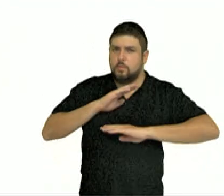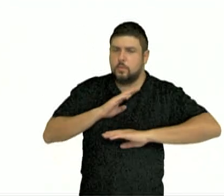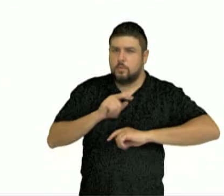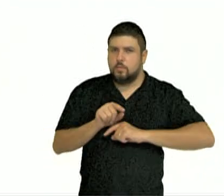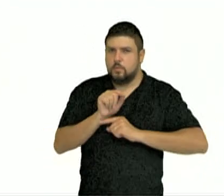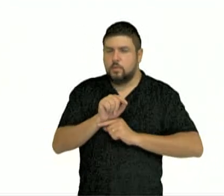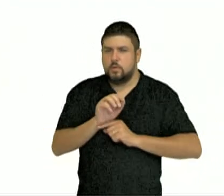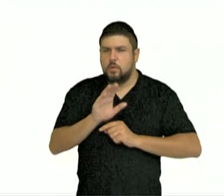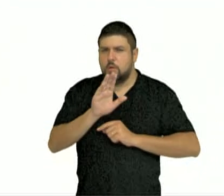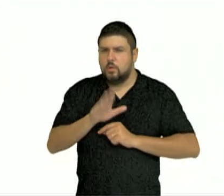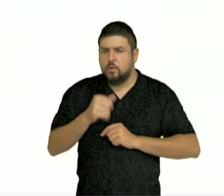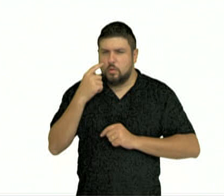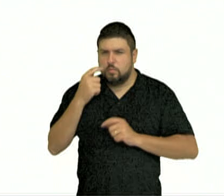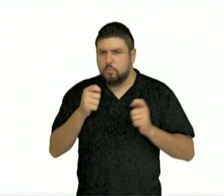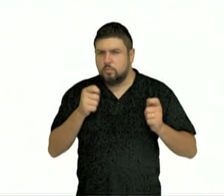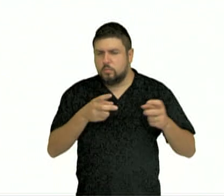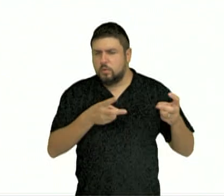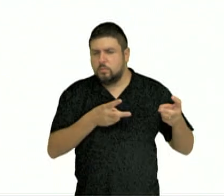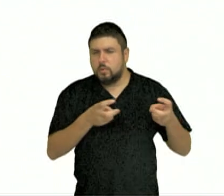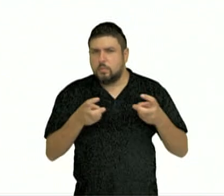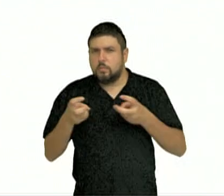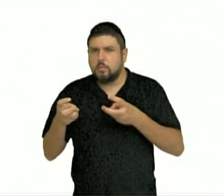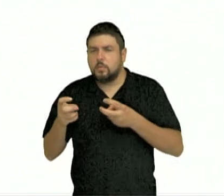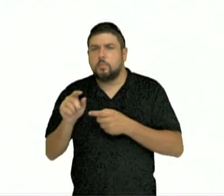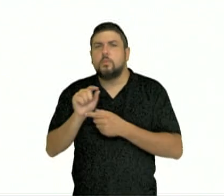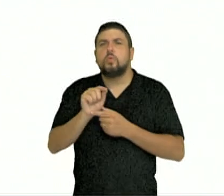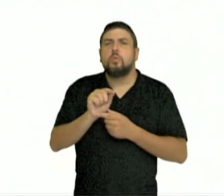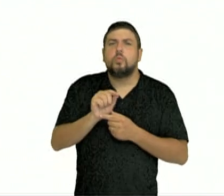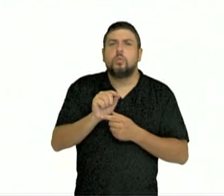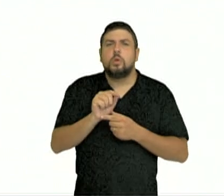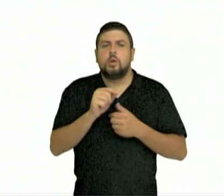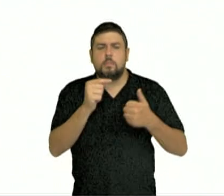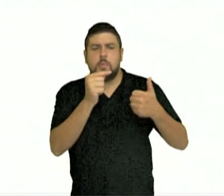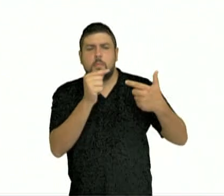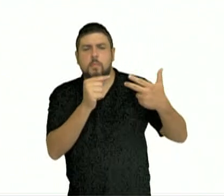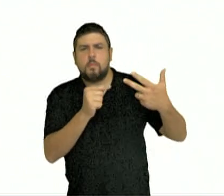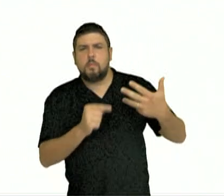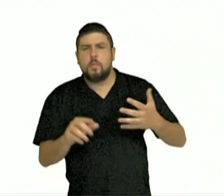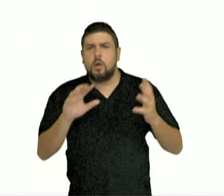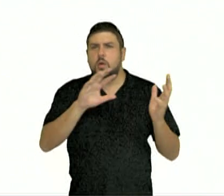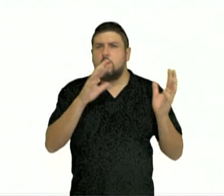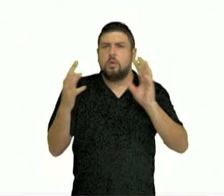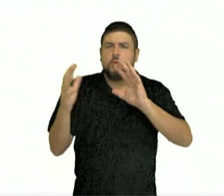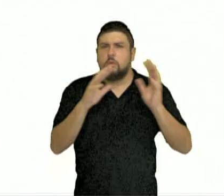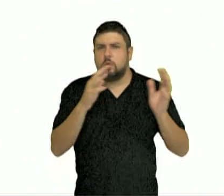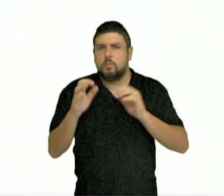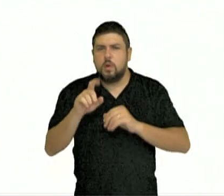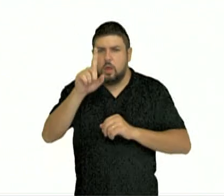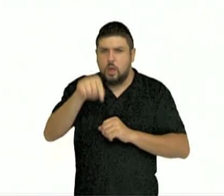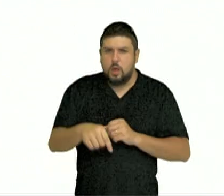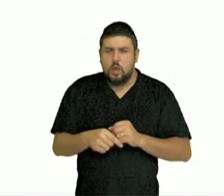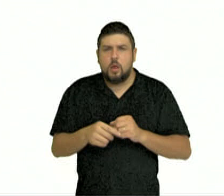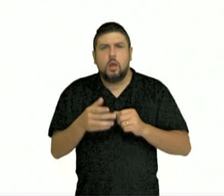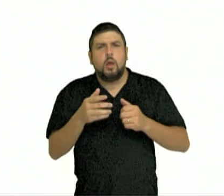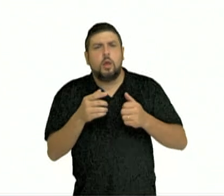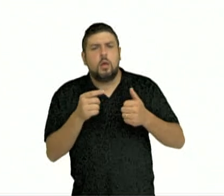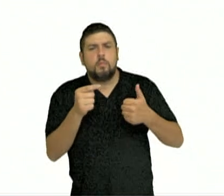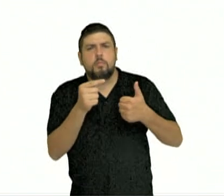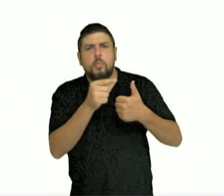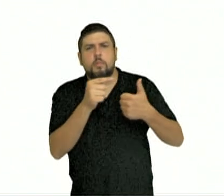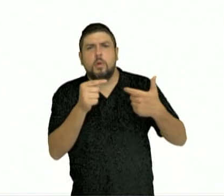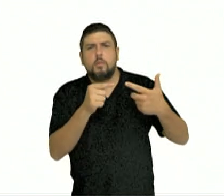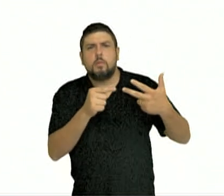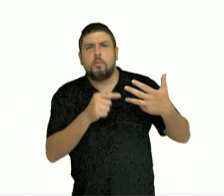a gente já começa a estabelecer os elementos que vão compor o clima, que são alguns atributos básicos e